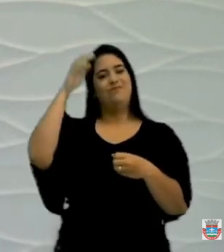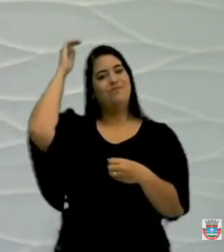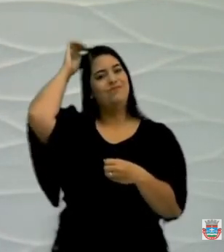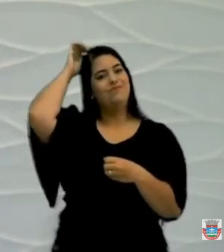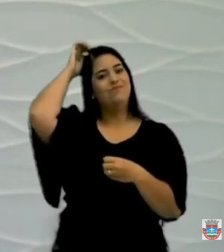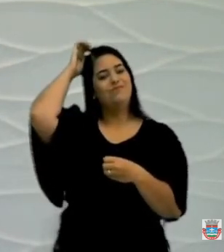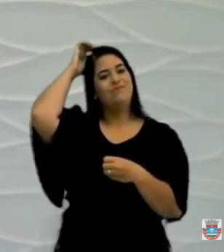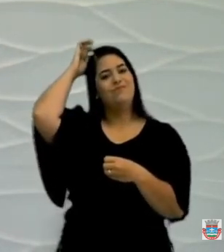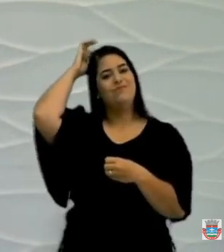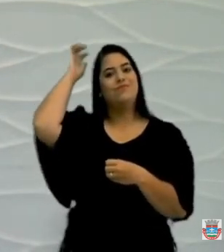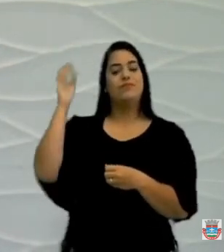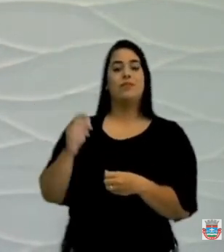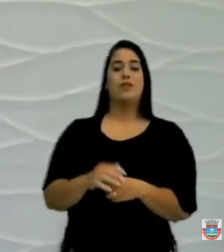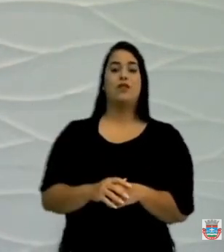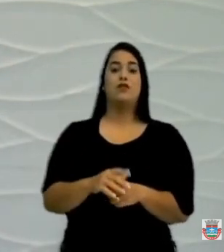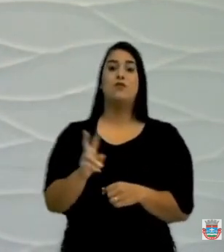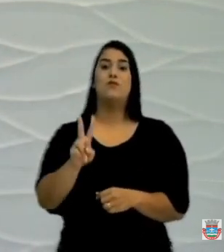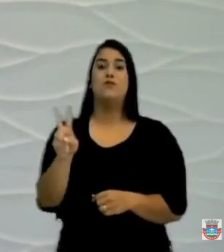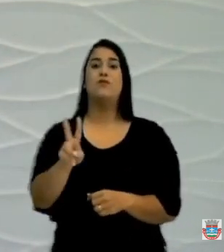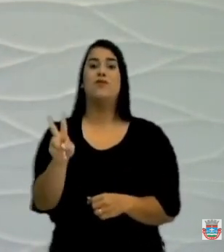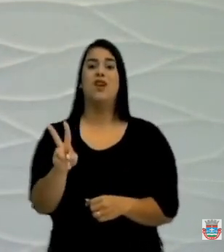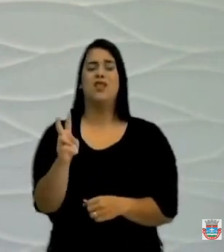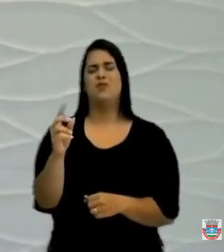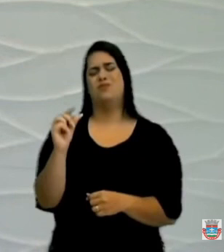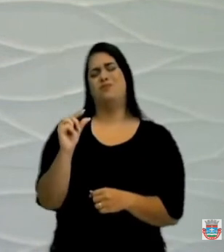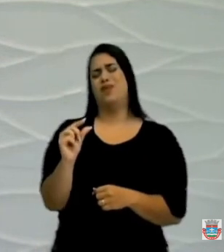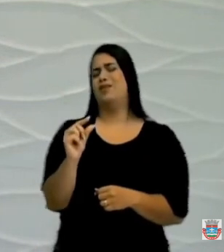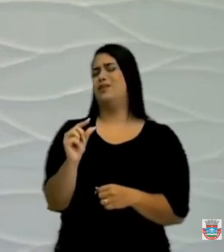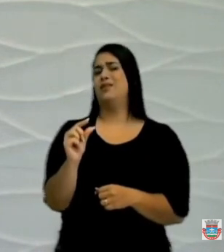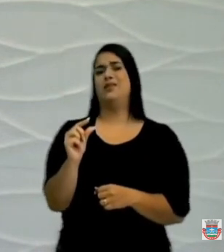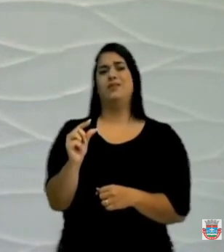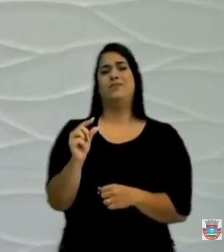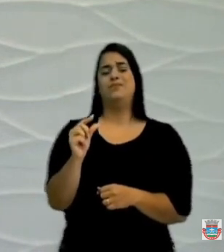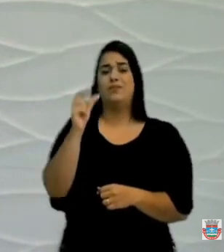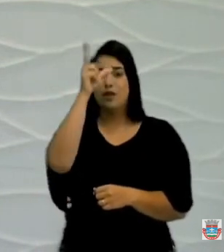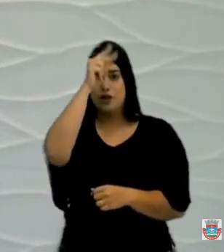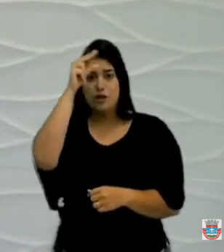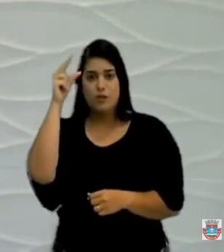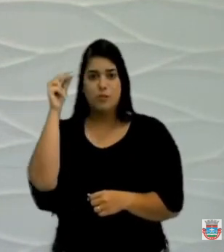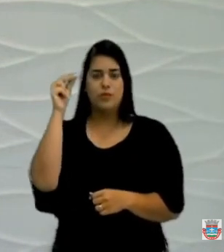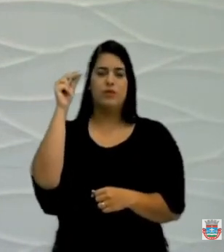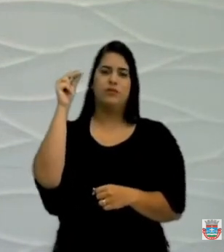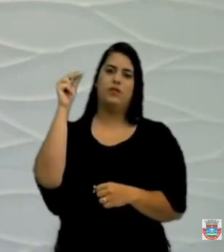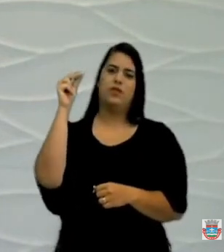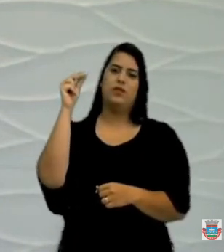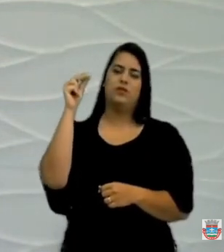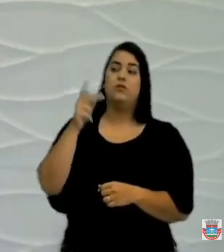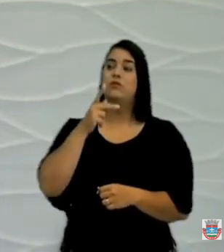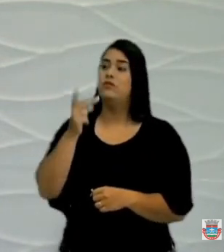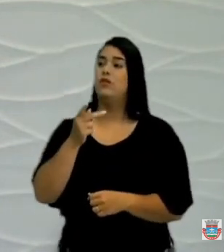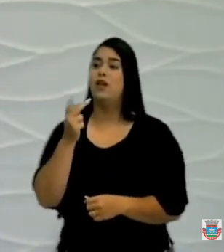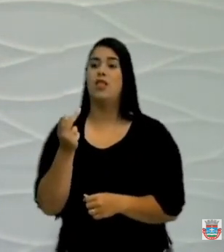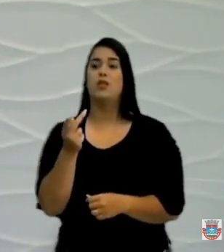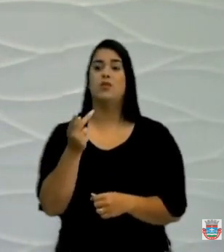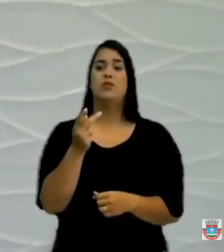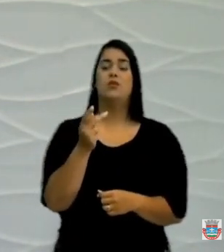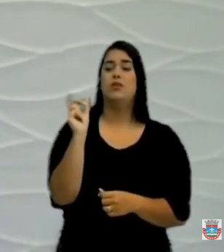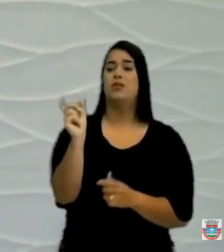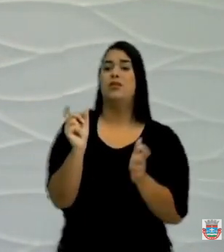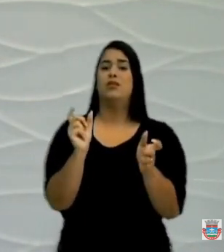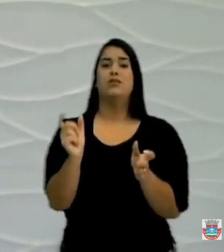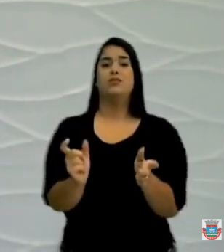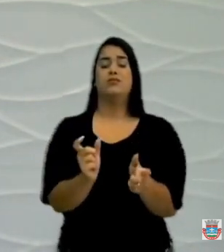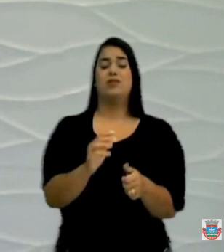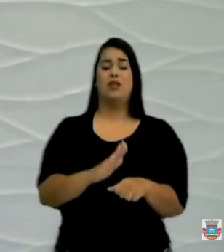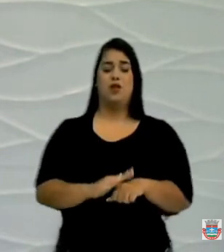Uma diária irrisória que o prefeito garantiu em palavra, a secretária de saúde, que ia regularizar a